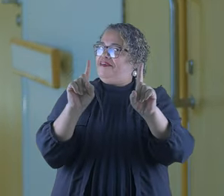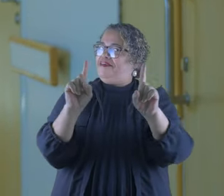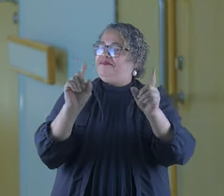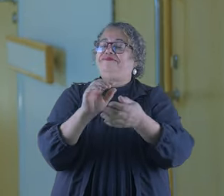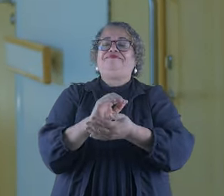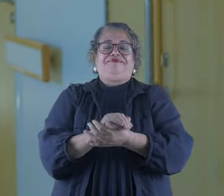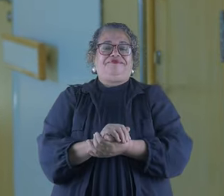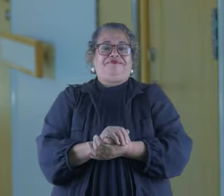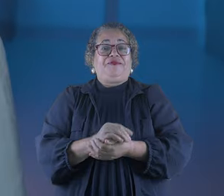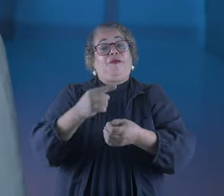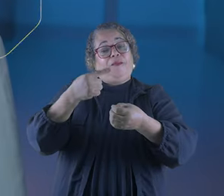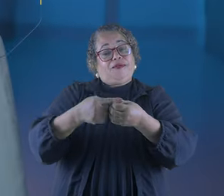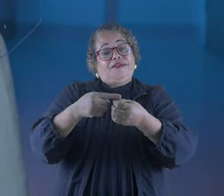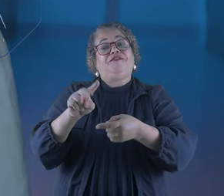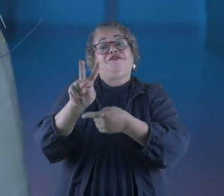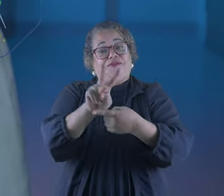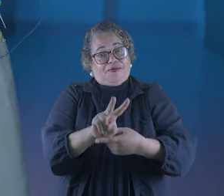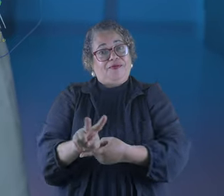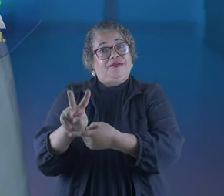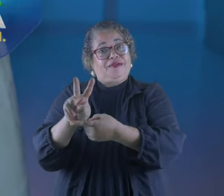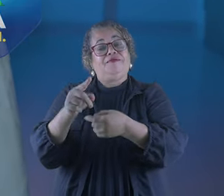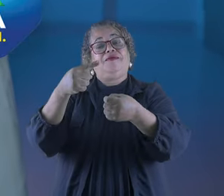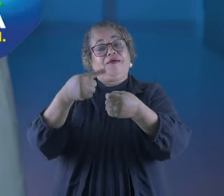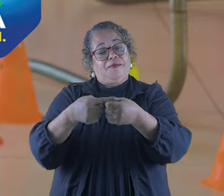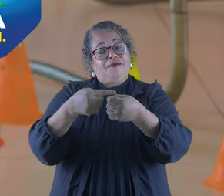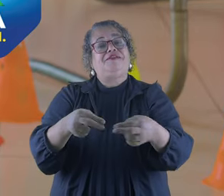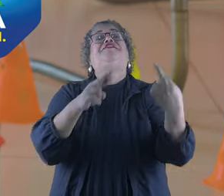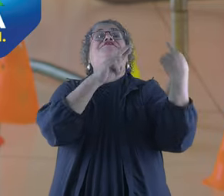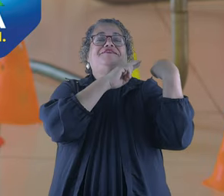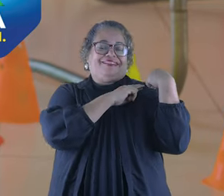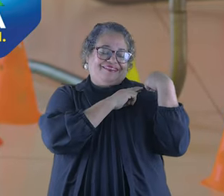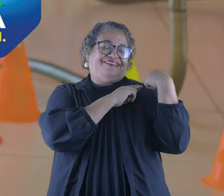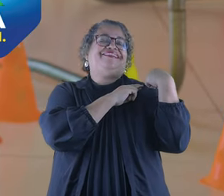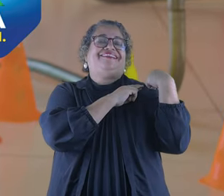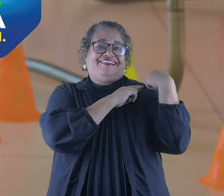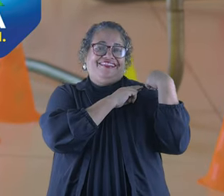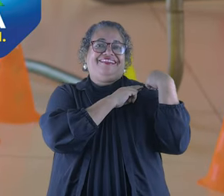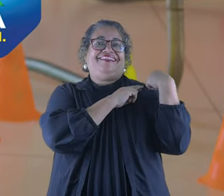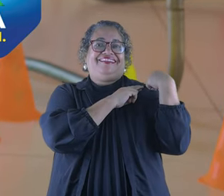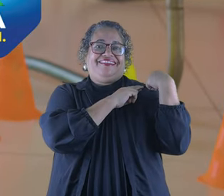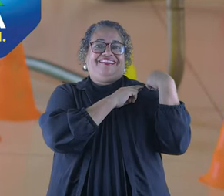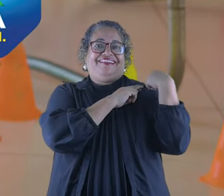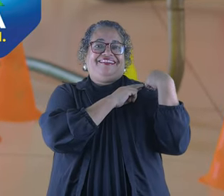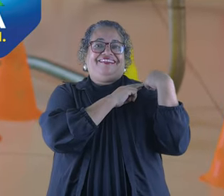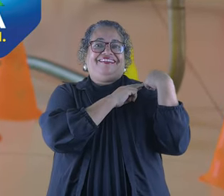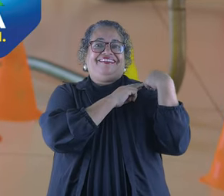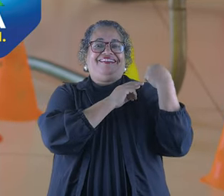não para de trabalhar. Uma cidade que cuida. É uma cidade que faz. uma